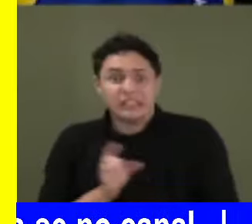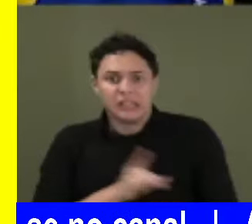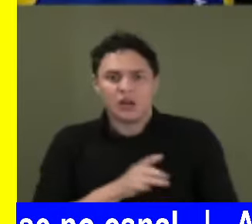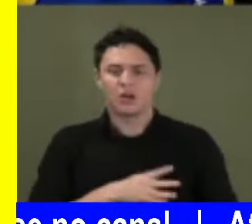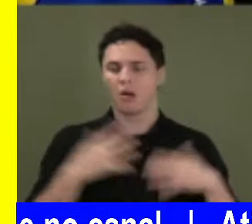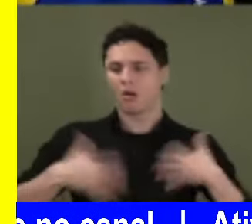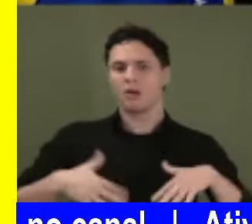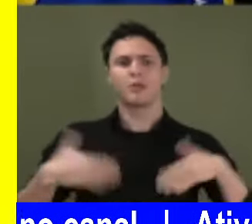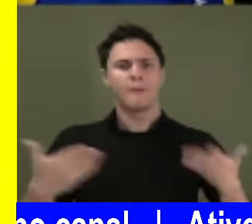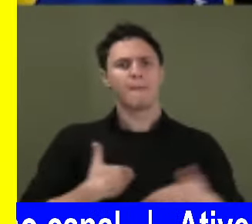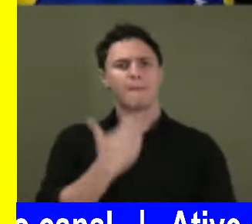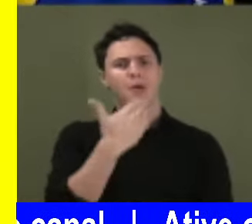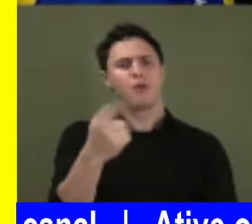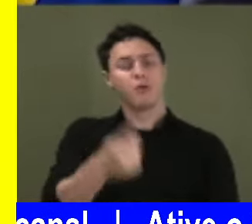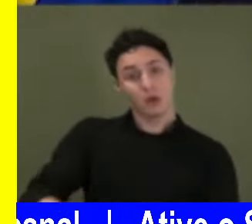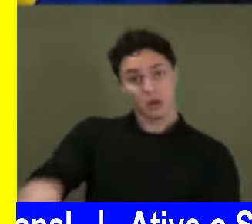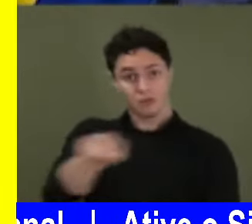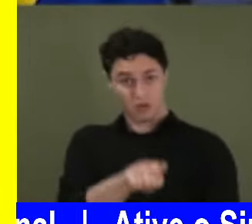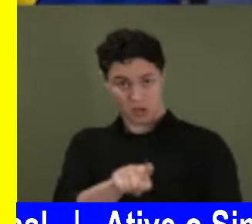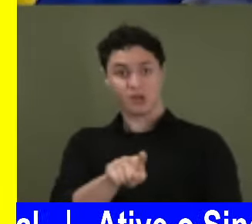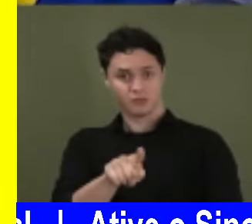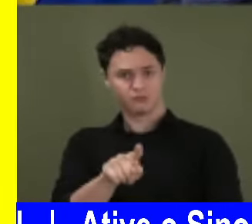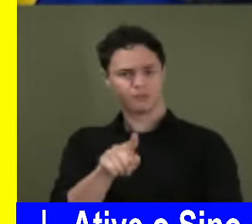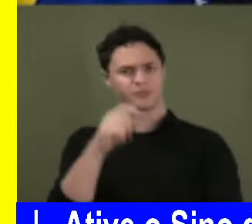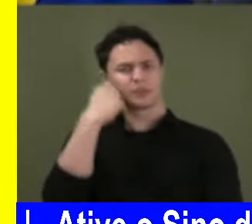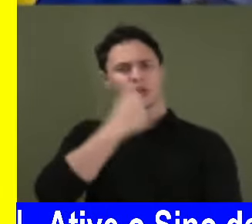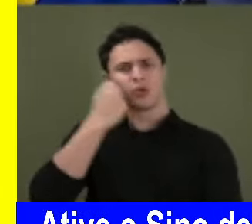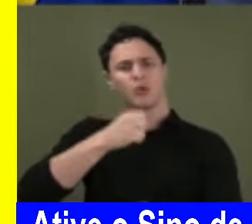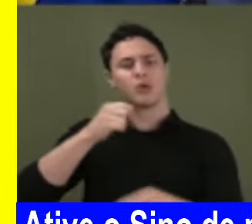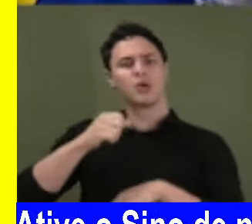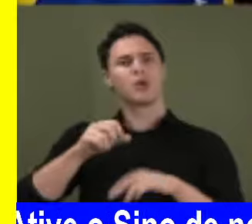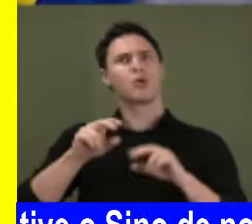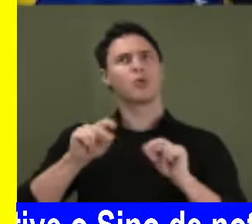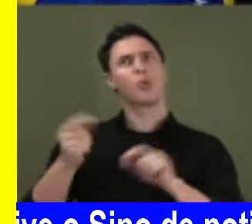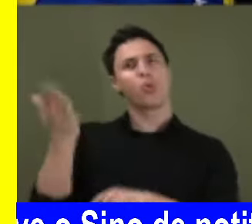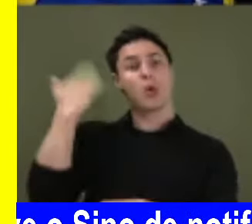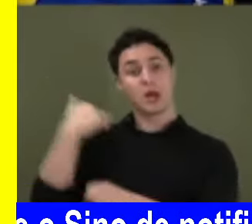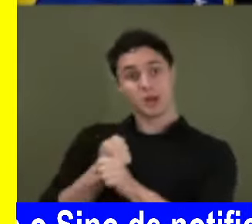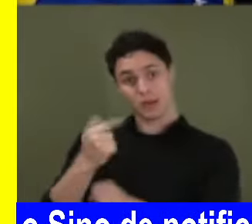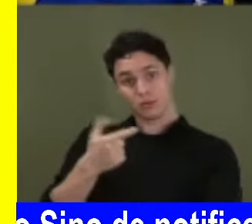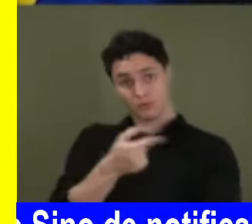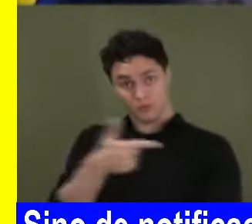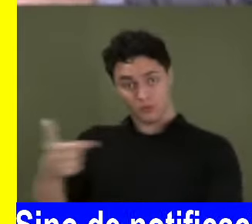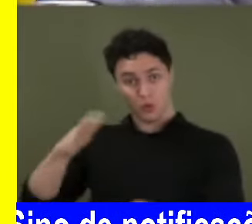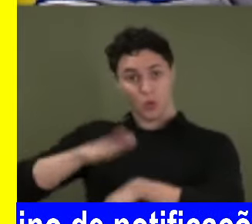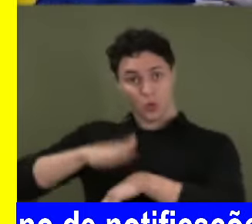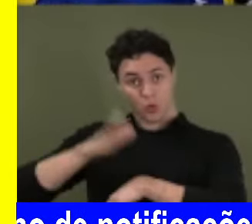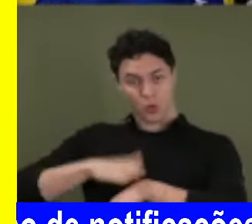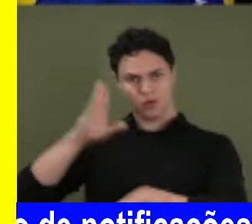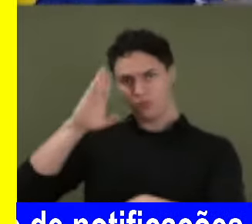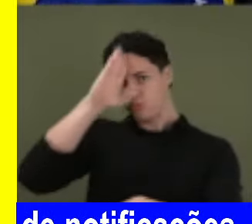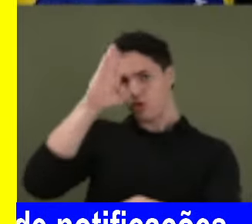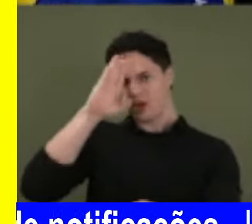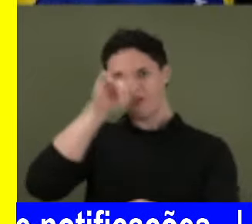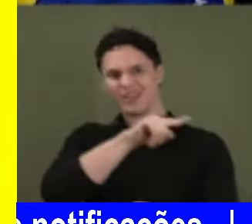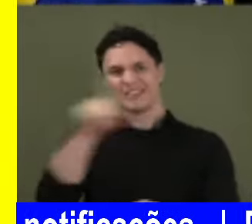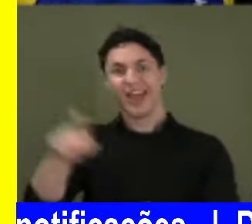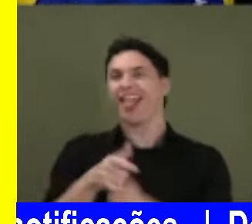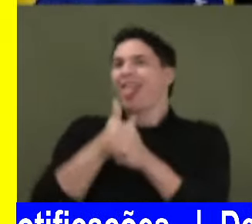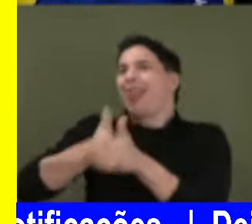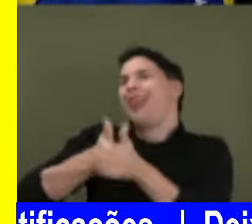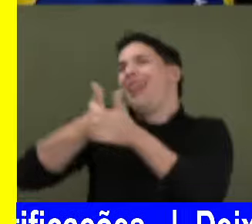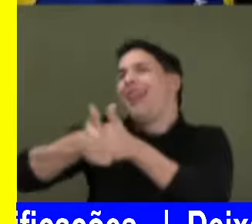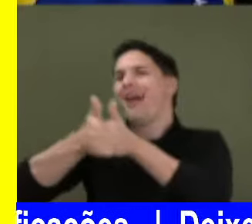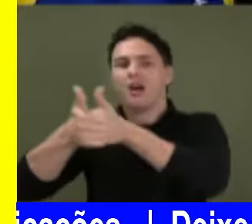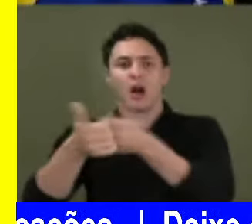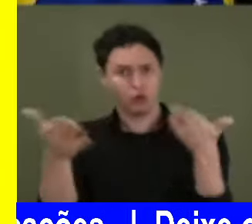senadores da República, aos deputados, que quando esteve com o Bolsonaro, igual eu tive em 2022, na garupa dele, fazendo campanha com ele, esteja agora